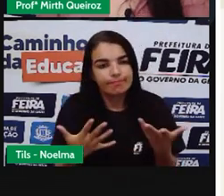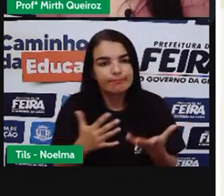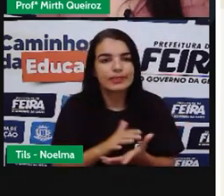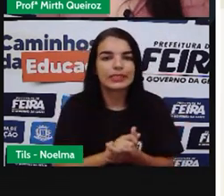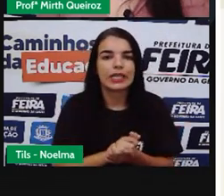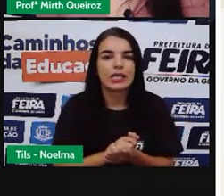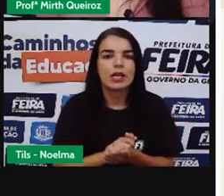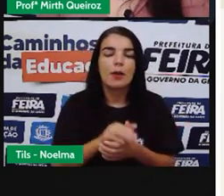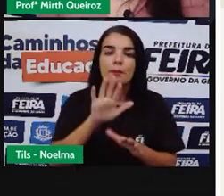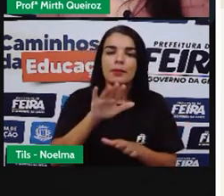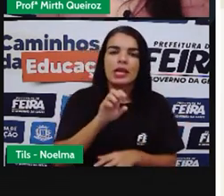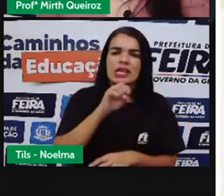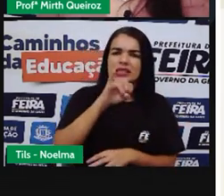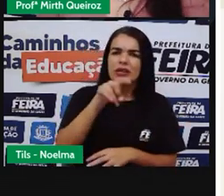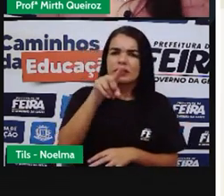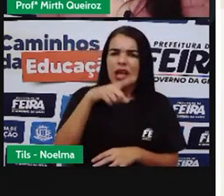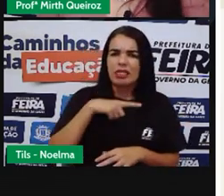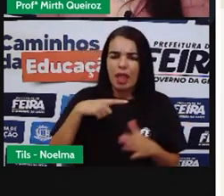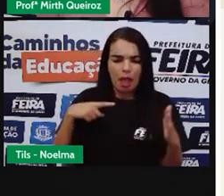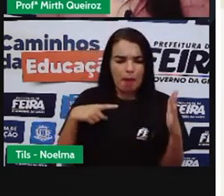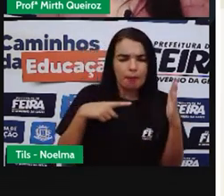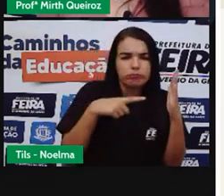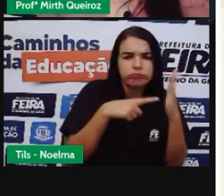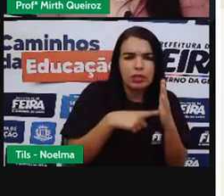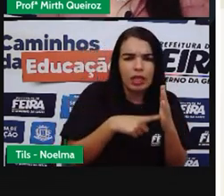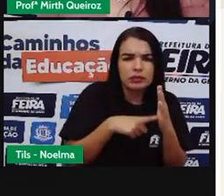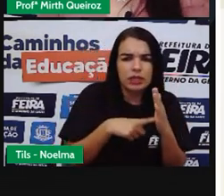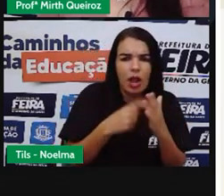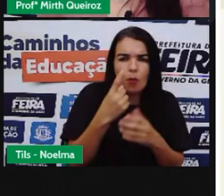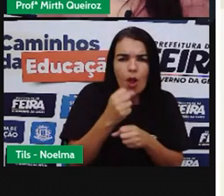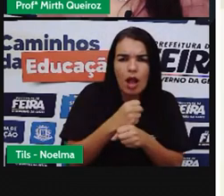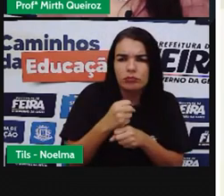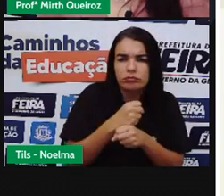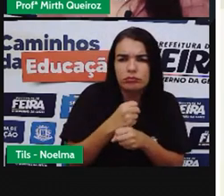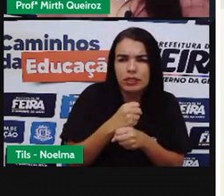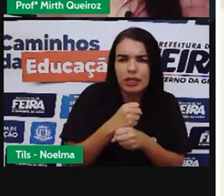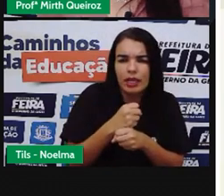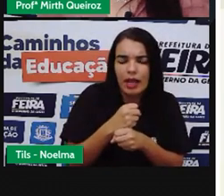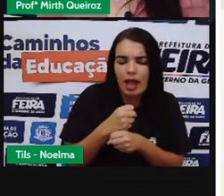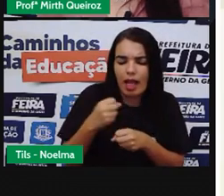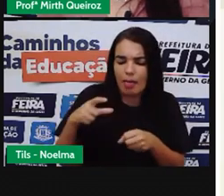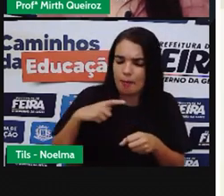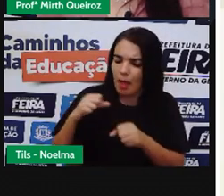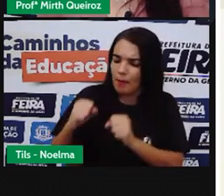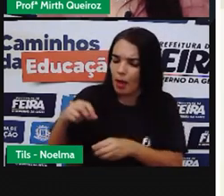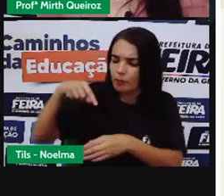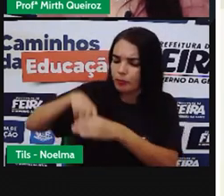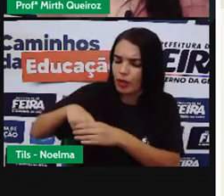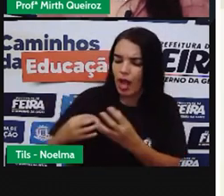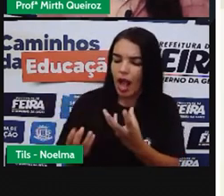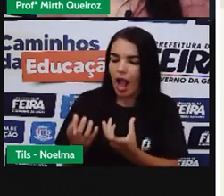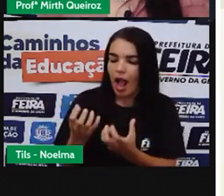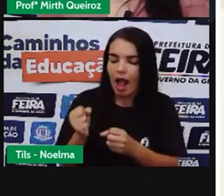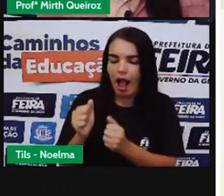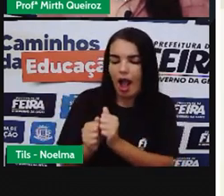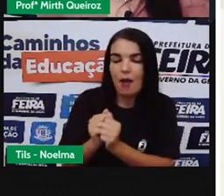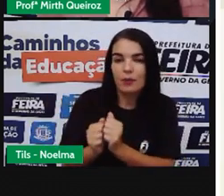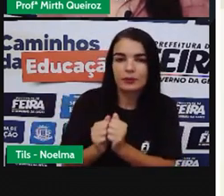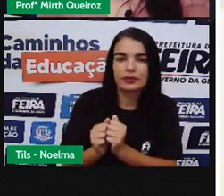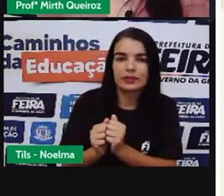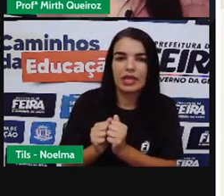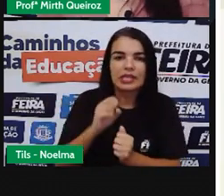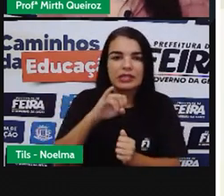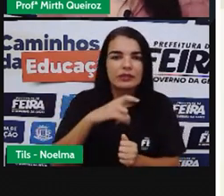Se você tem Metas Para um ano Plante arroz Se você tem Meta Para 10 anos Plante Uma